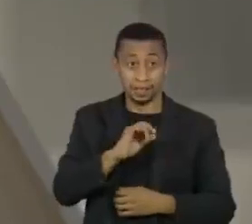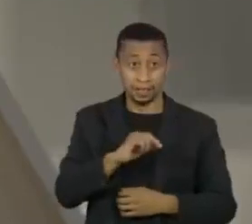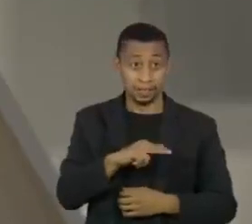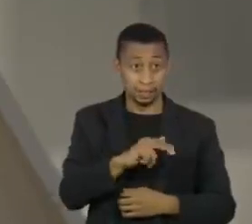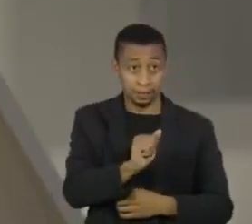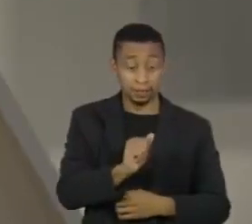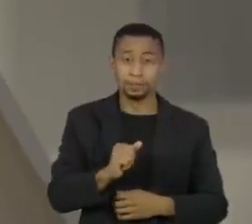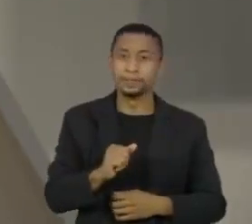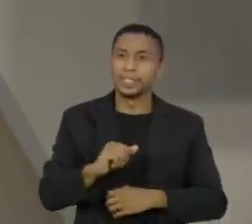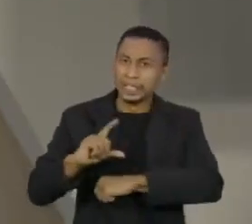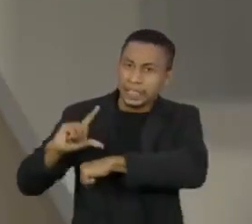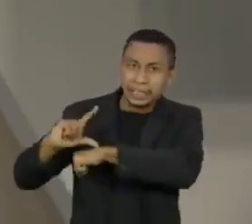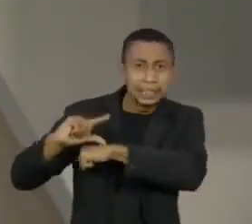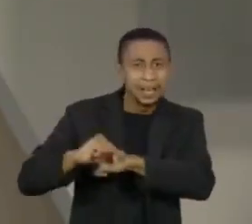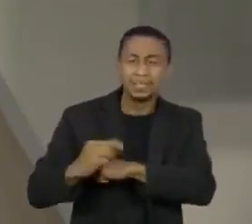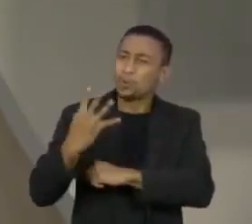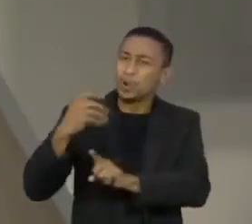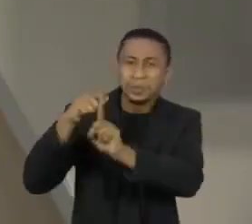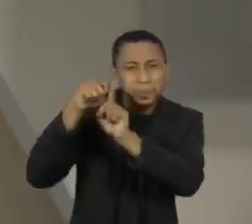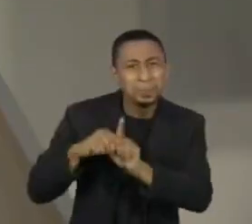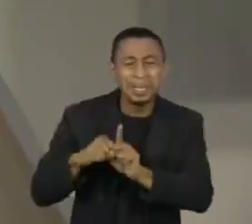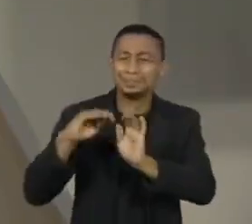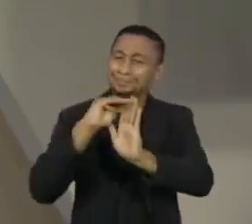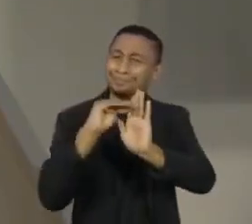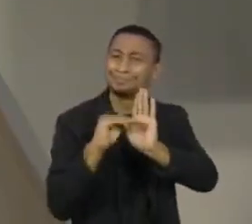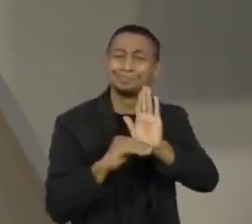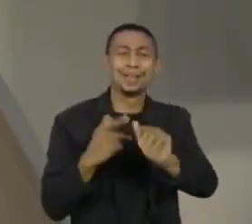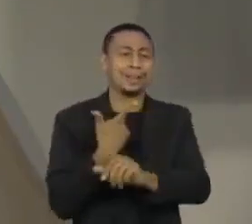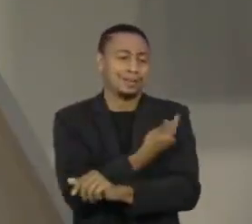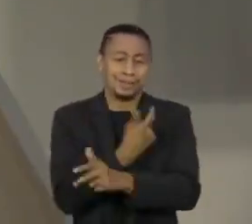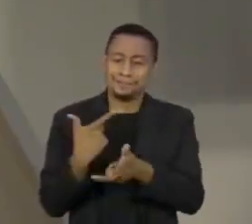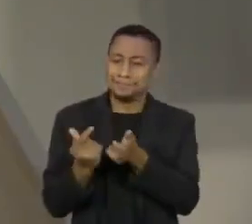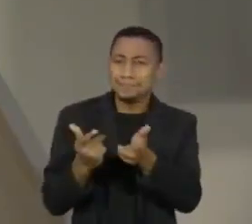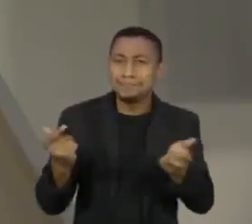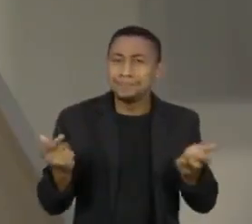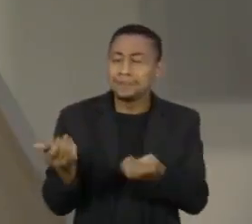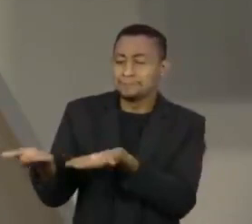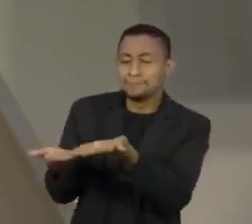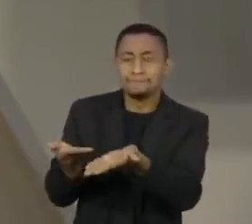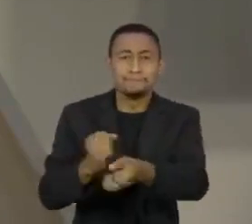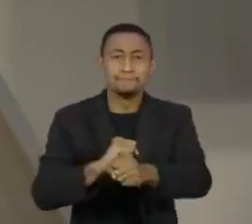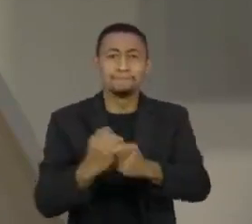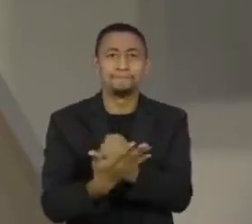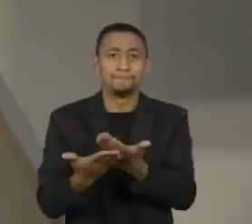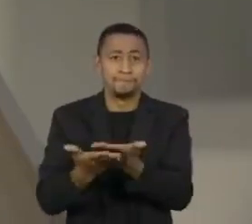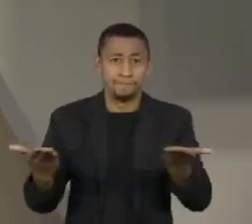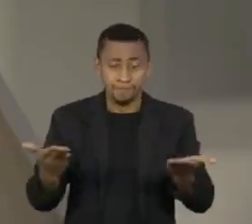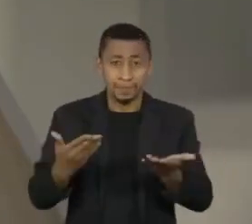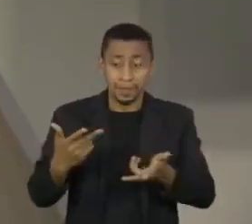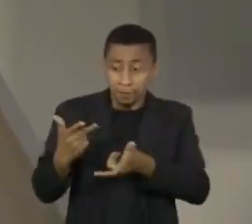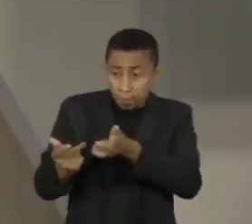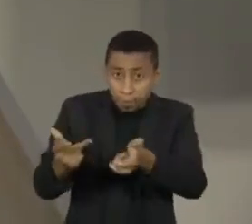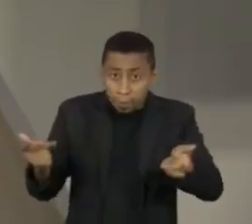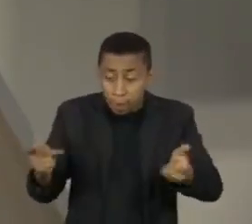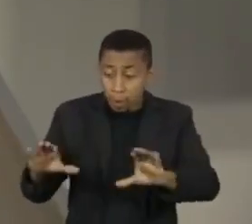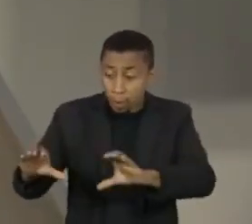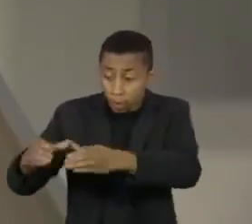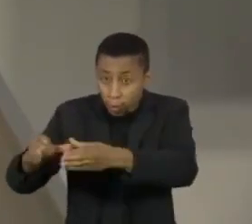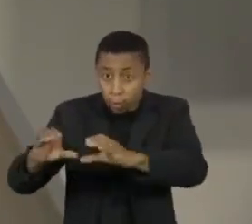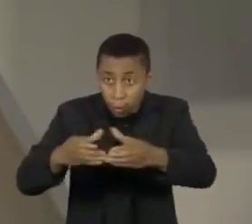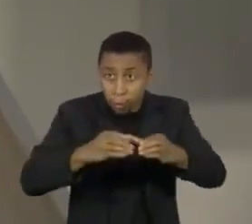Atraso de quatro meses no cronograma de vacinação contra a Covid-19. A imunização do grupo